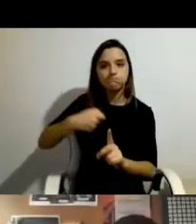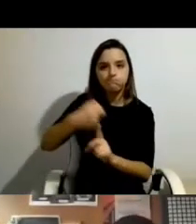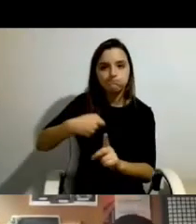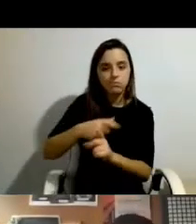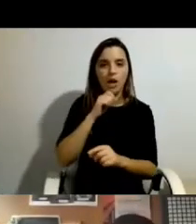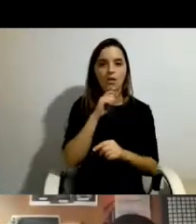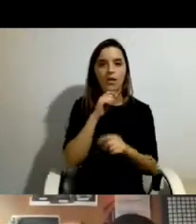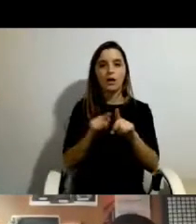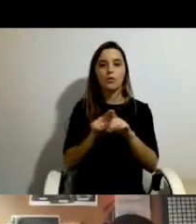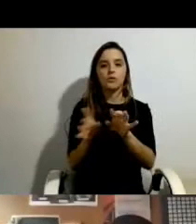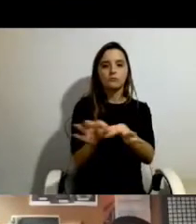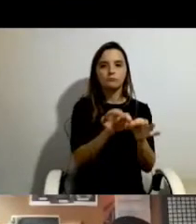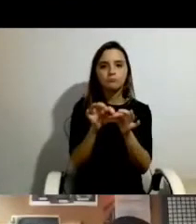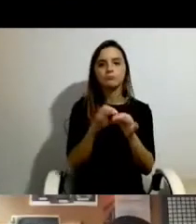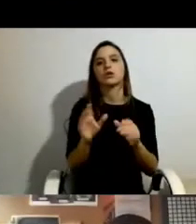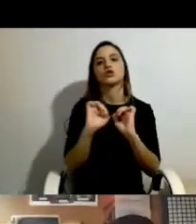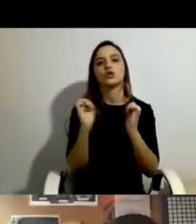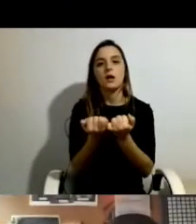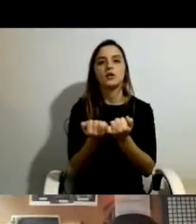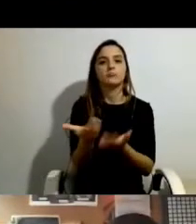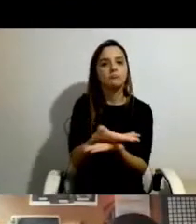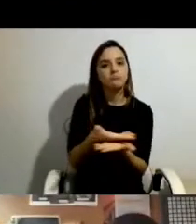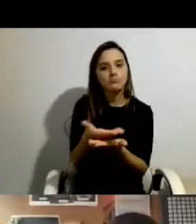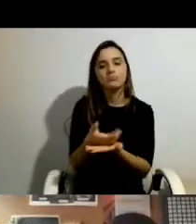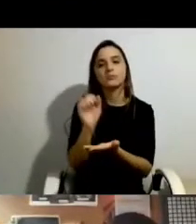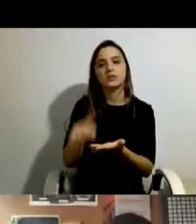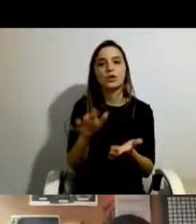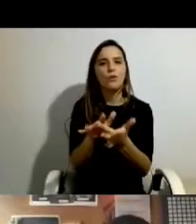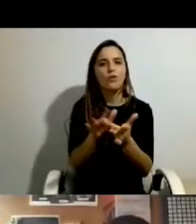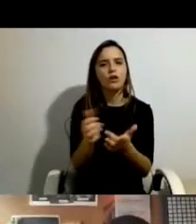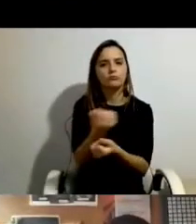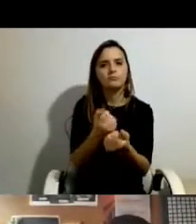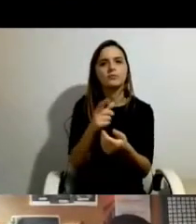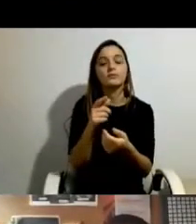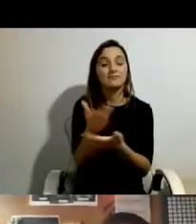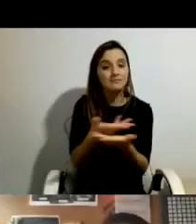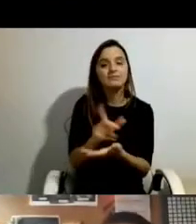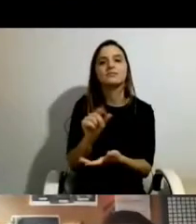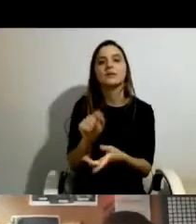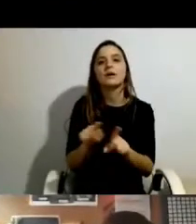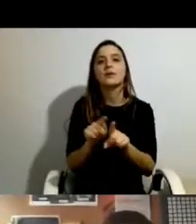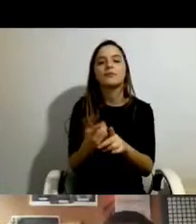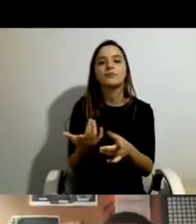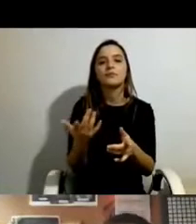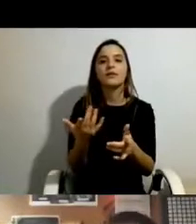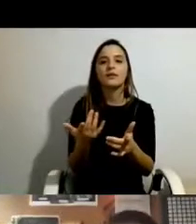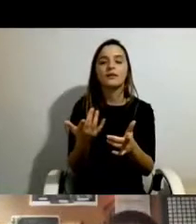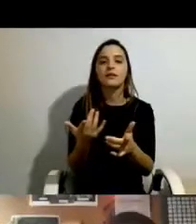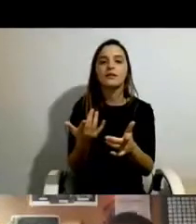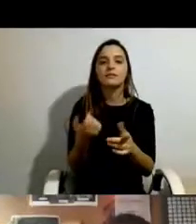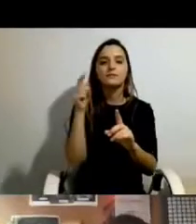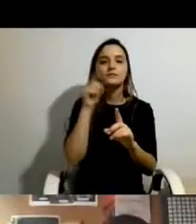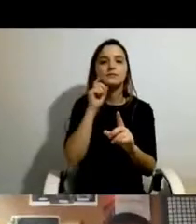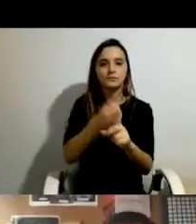sociais, construírem laços de ativismo e, portanto, estes relatos são muito interessantes, há aqui uma relação